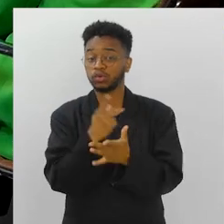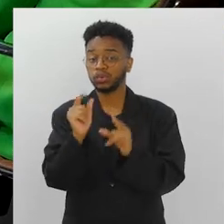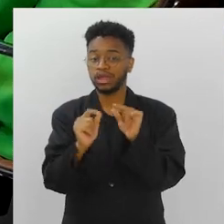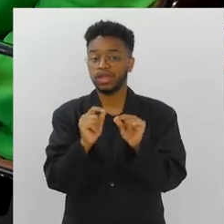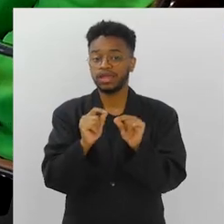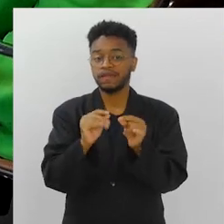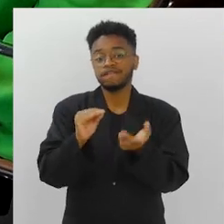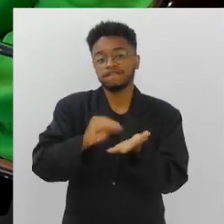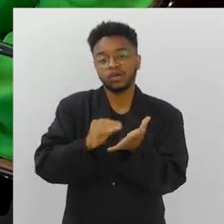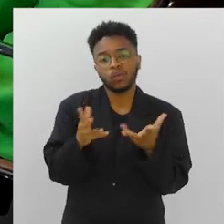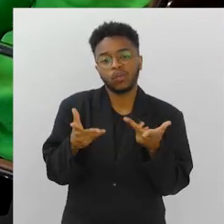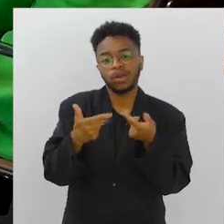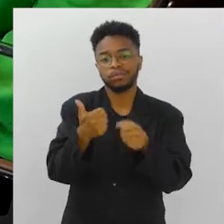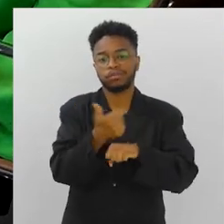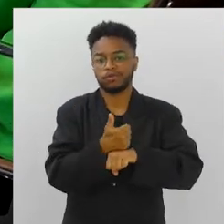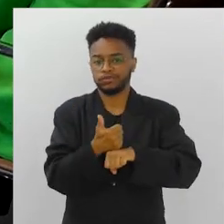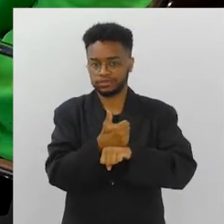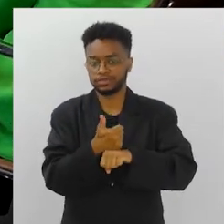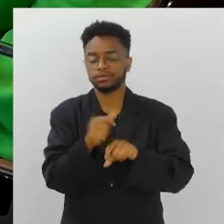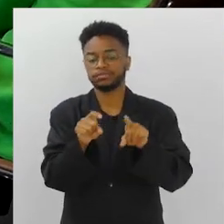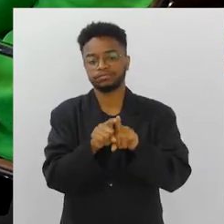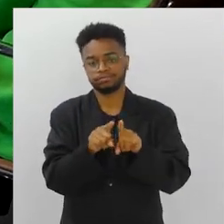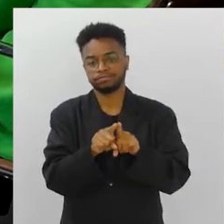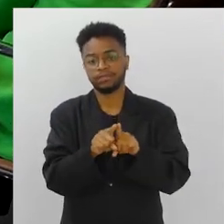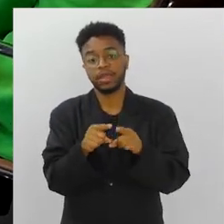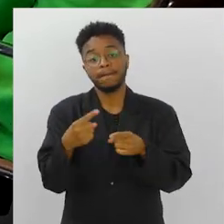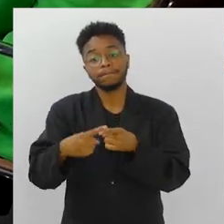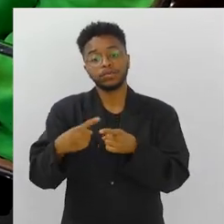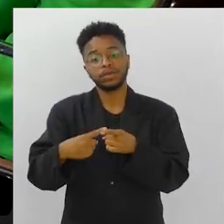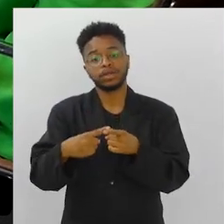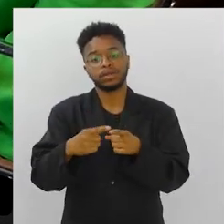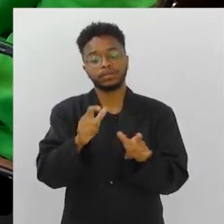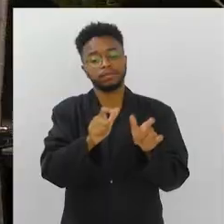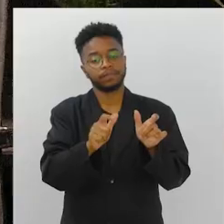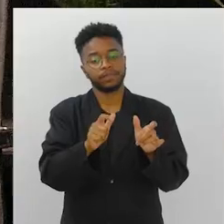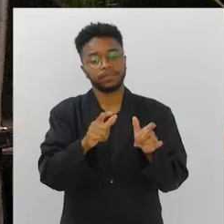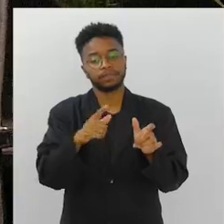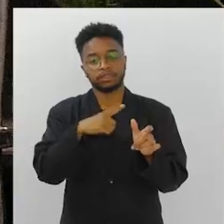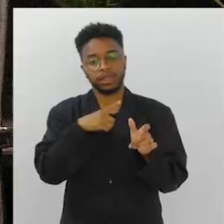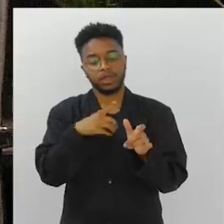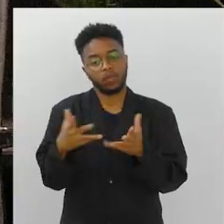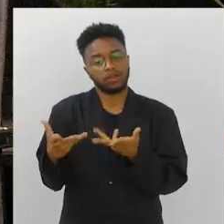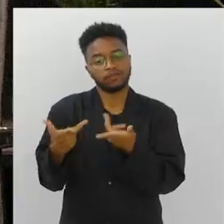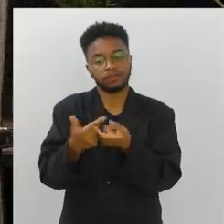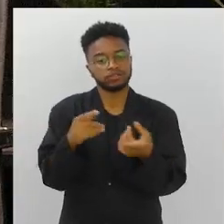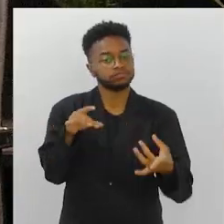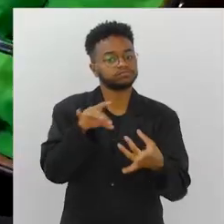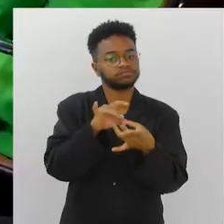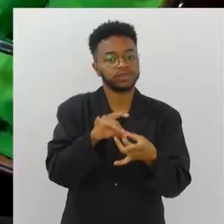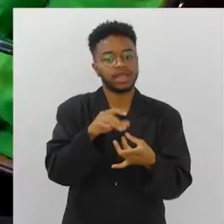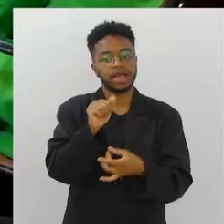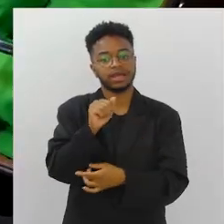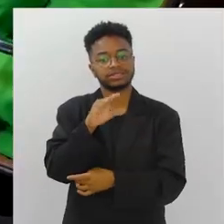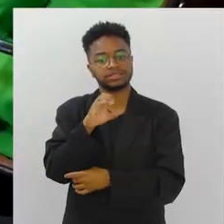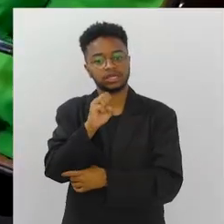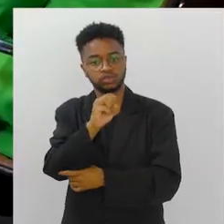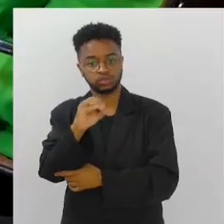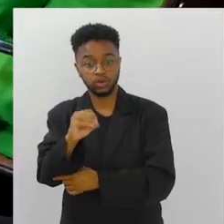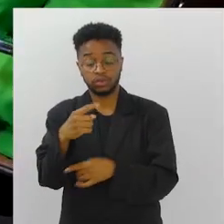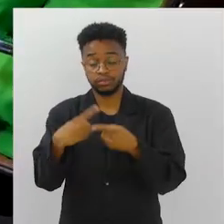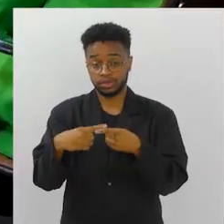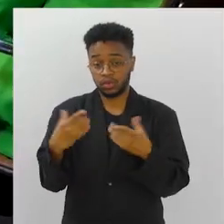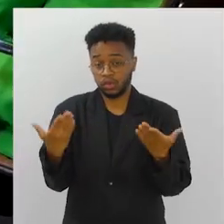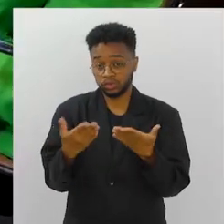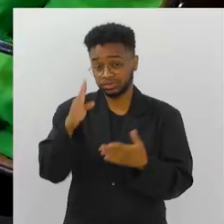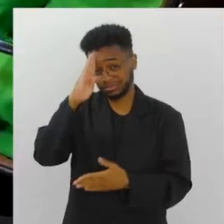coisa, que é a desqualificação profissional da pessoa. A qualificação está tendo-se do acesso. Eu acho que o acesso, principalmente a